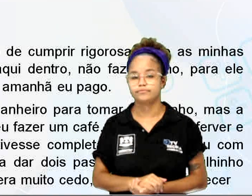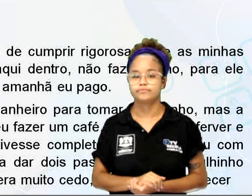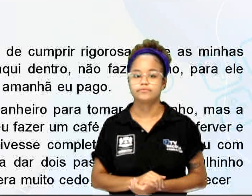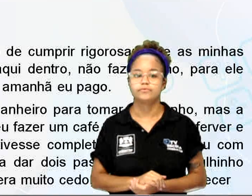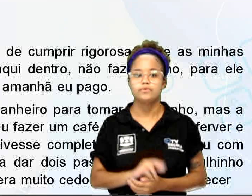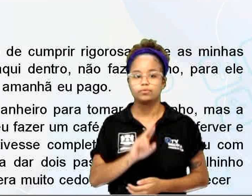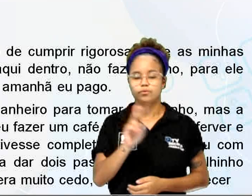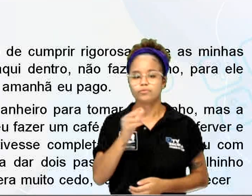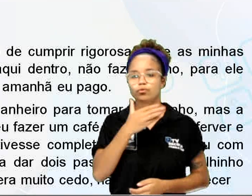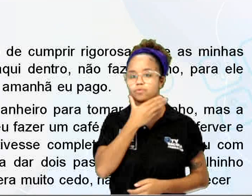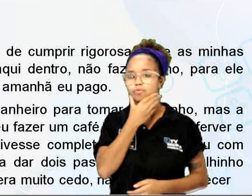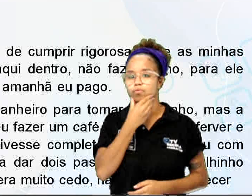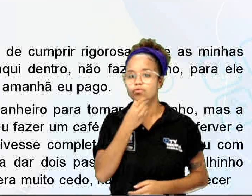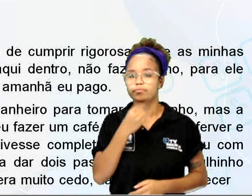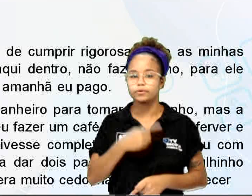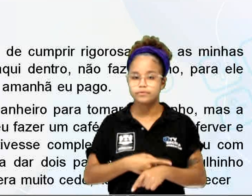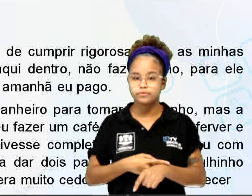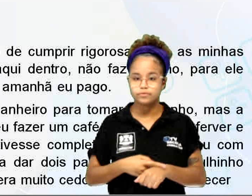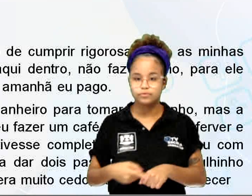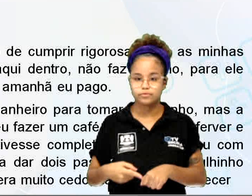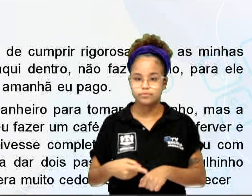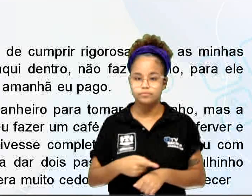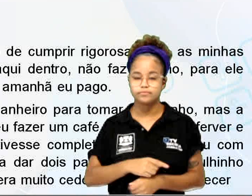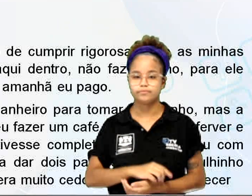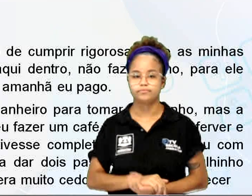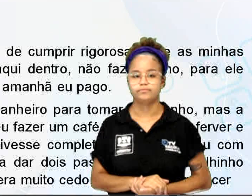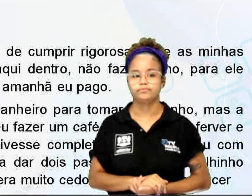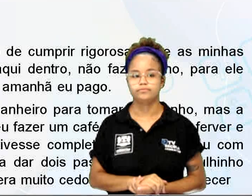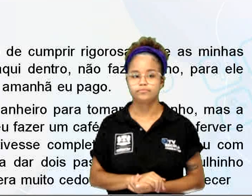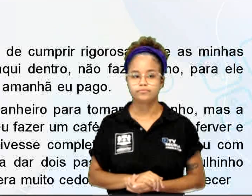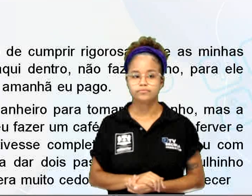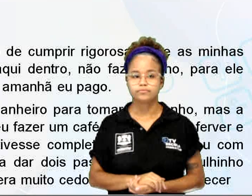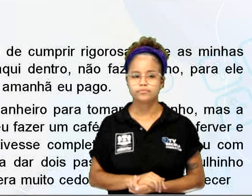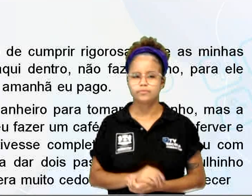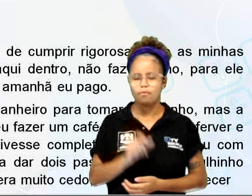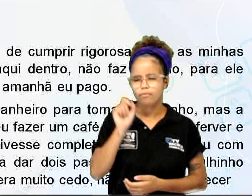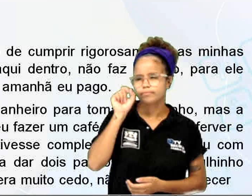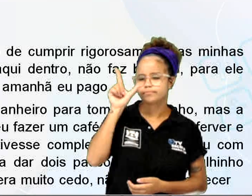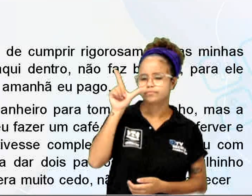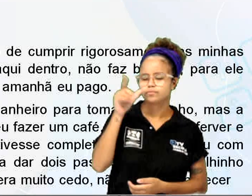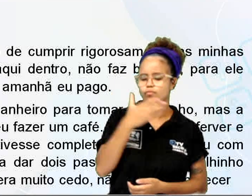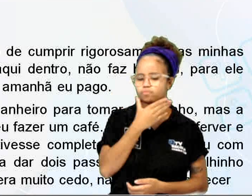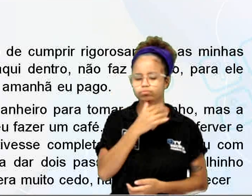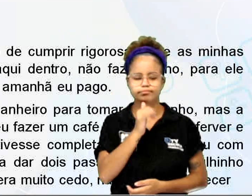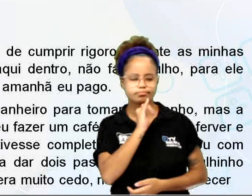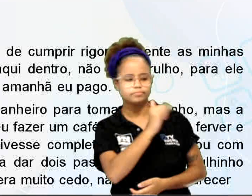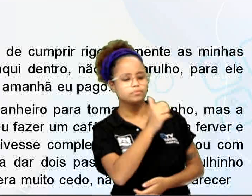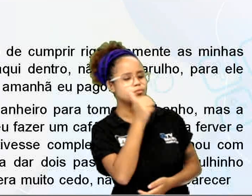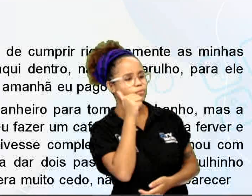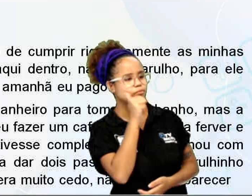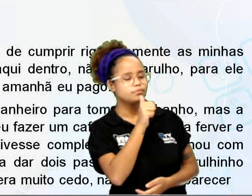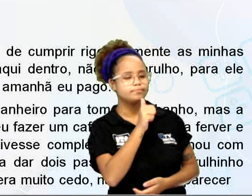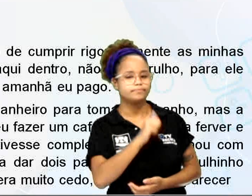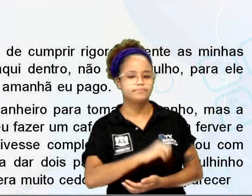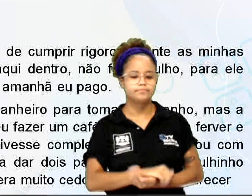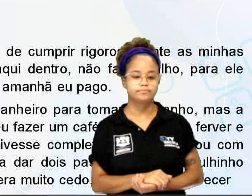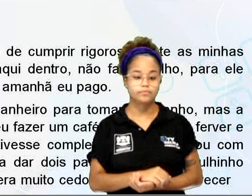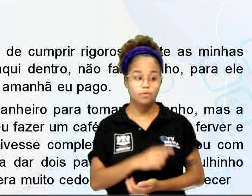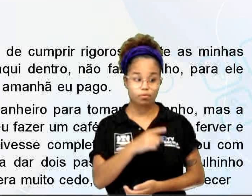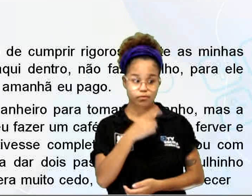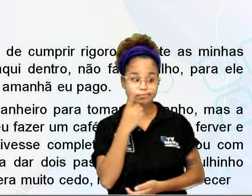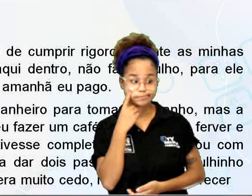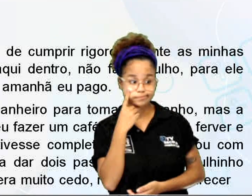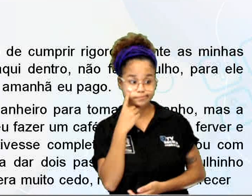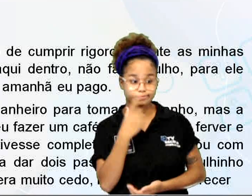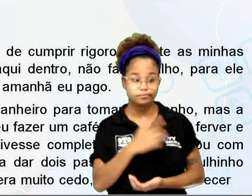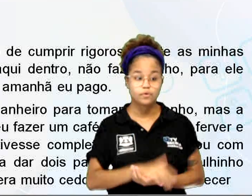chamada O Homem Nú. Vamos a ela. Ao acordar, disse para a mulher Escuta, minha